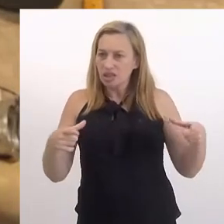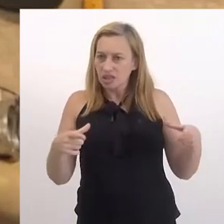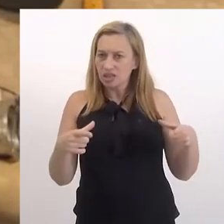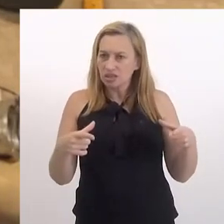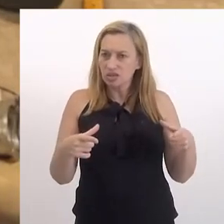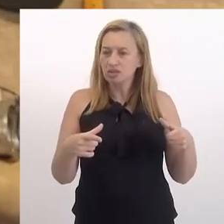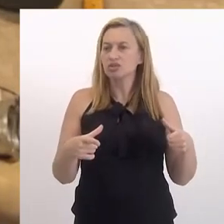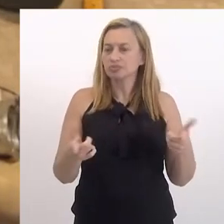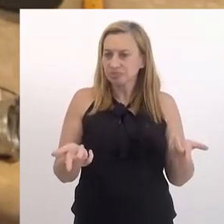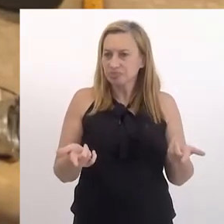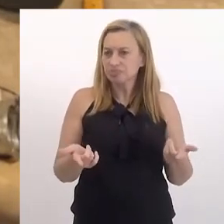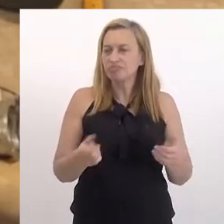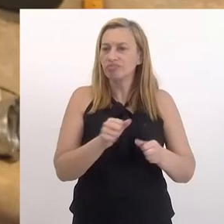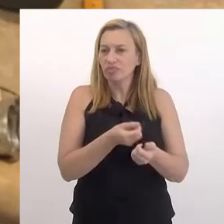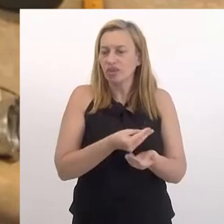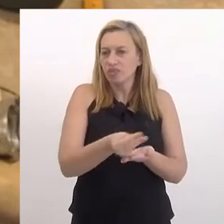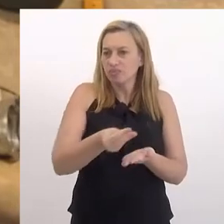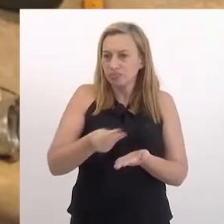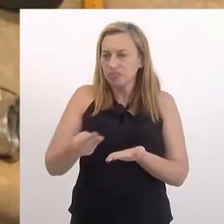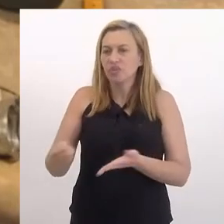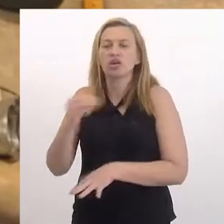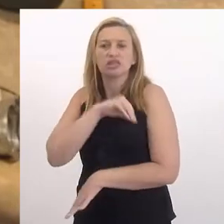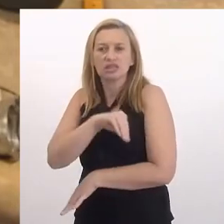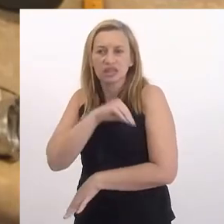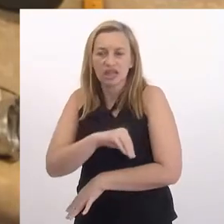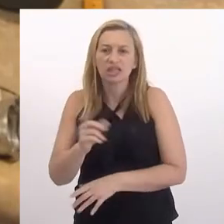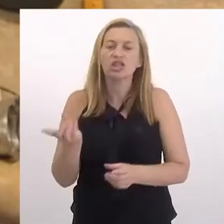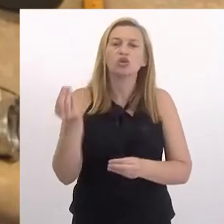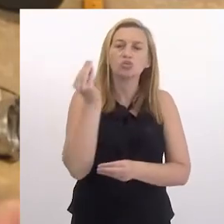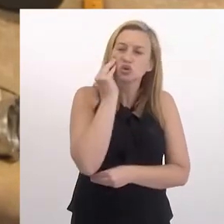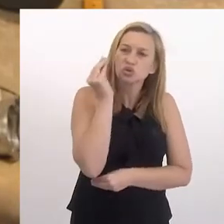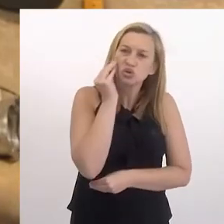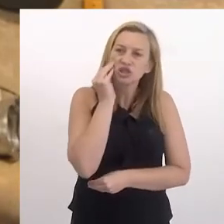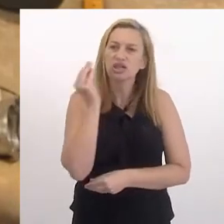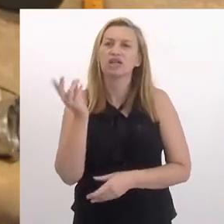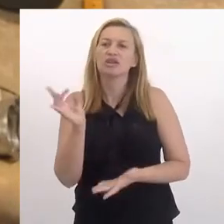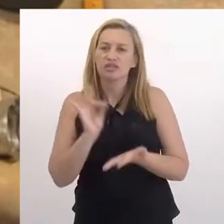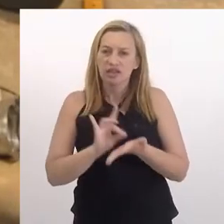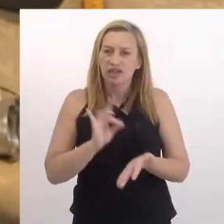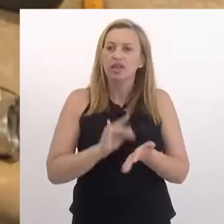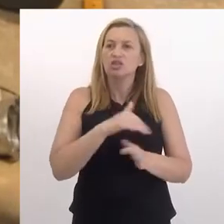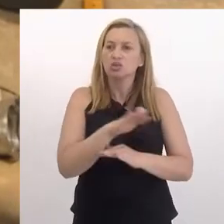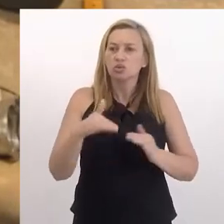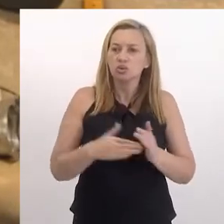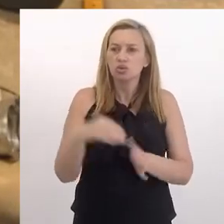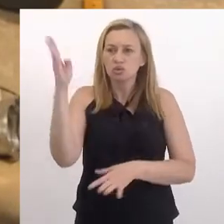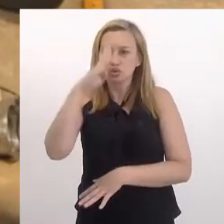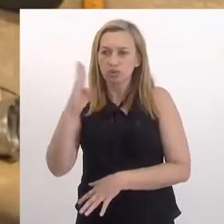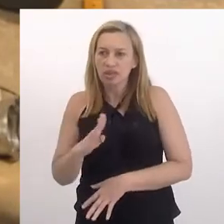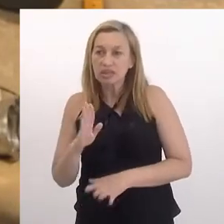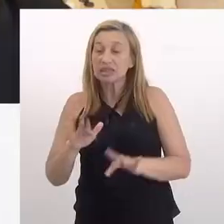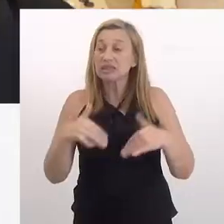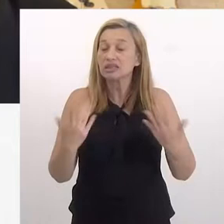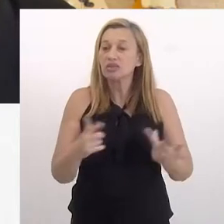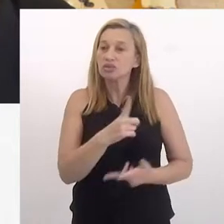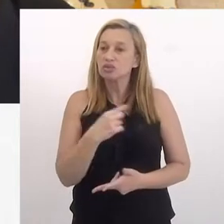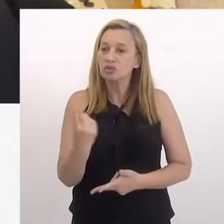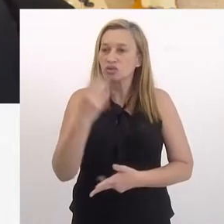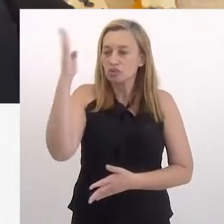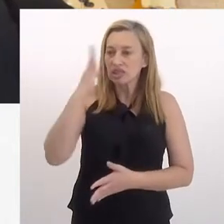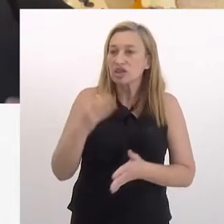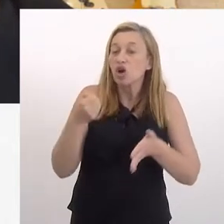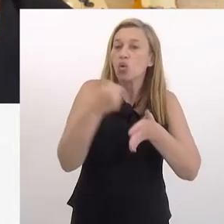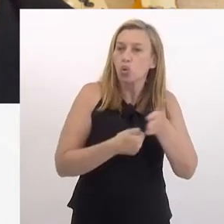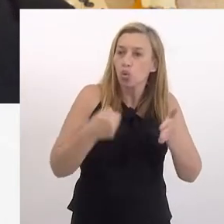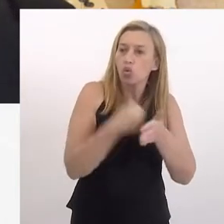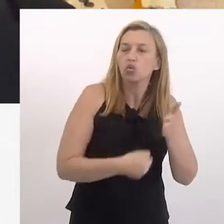médio e grande e longo prazo de distribuição de renda, de oportunidade para realmente todos os brasileiros. Então, gente, no